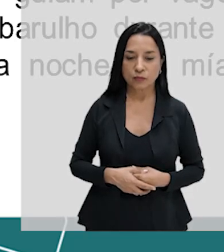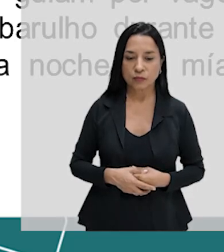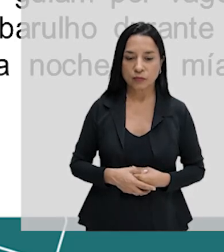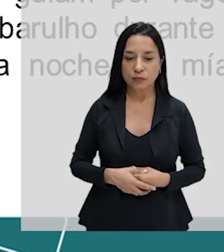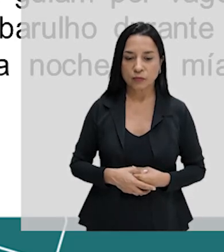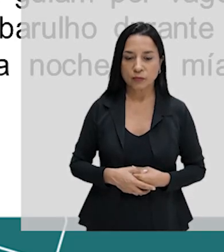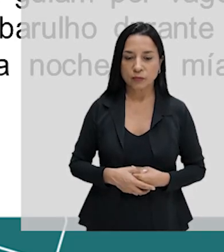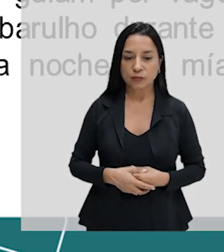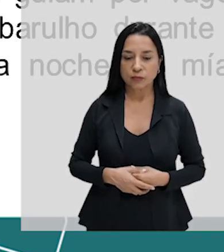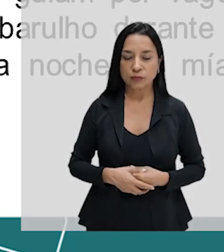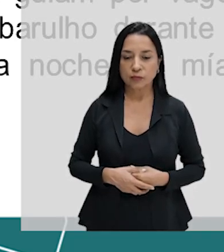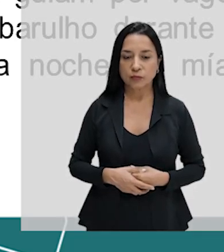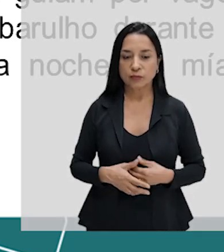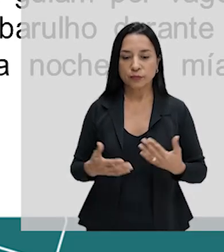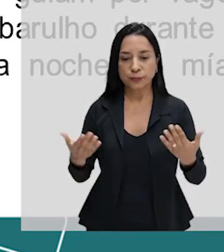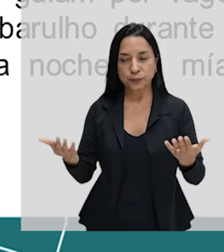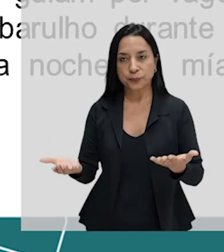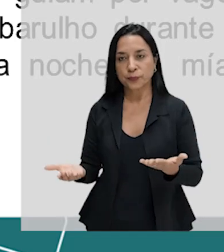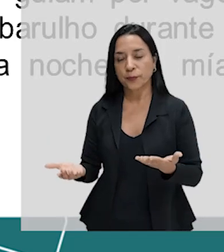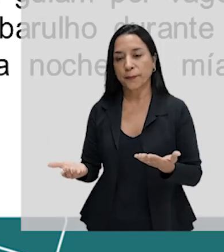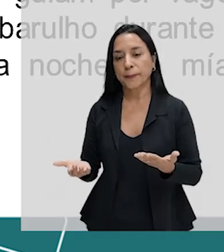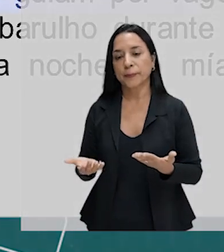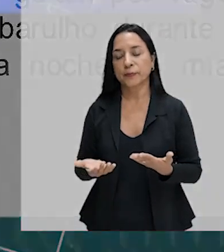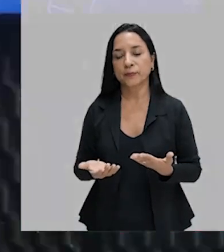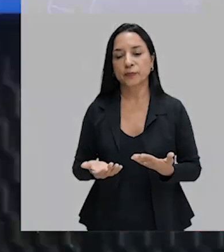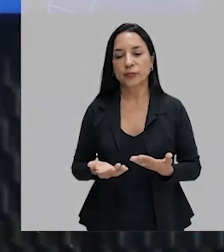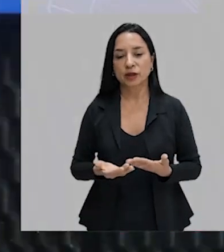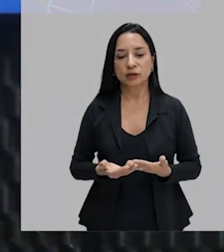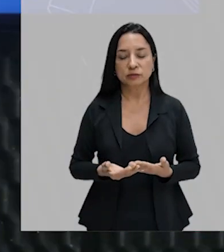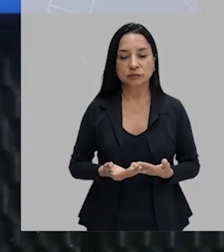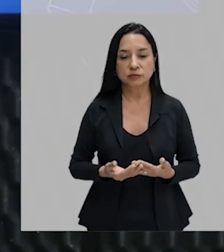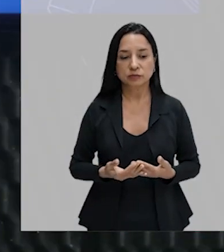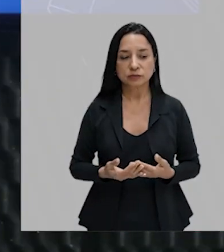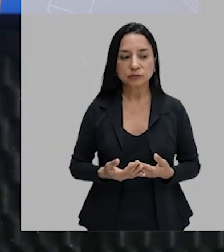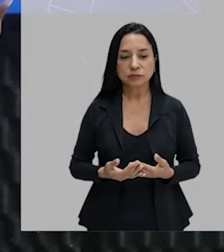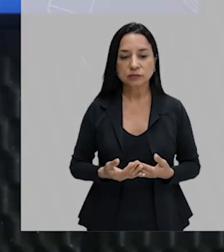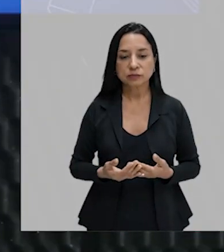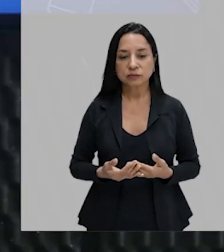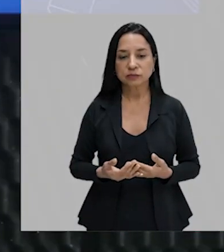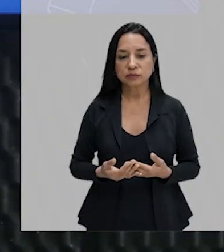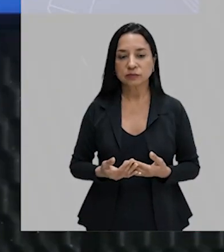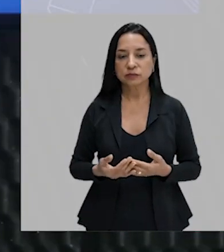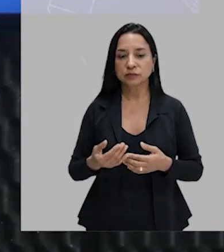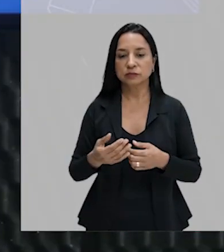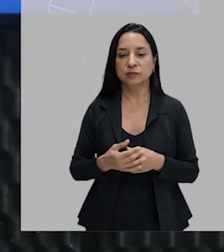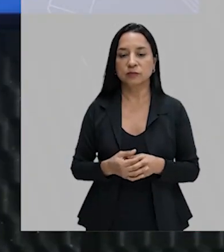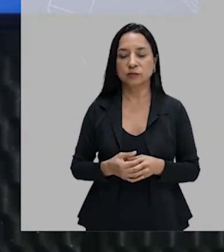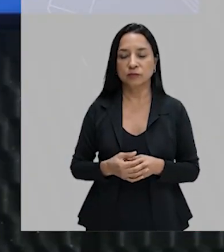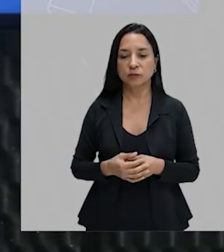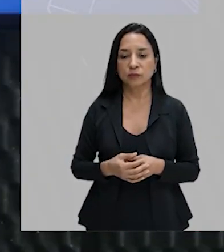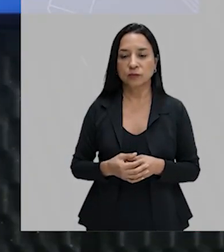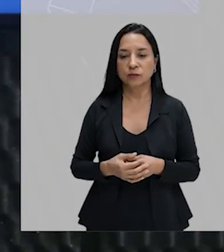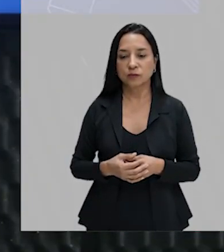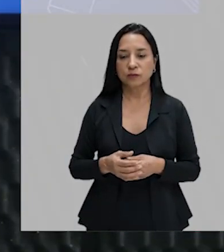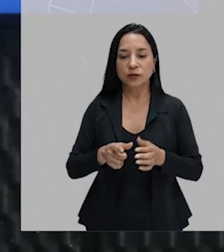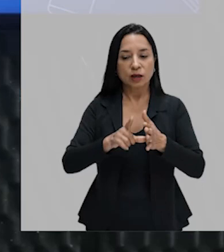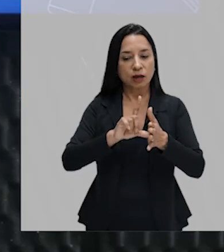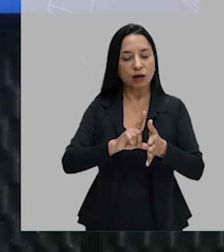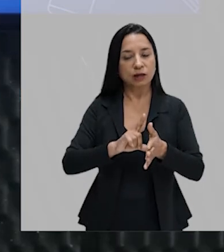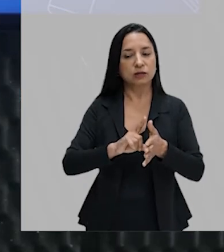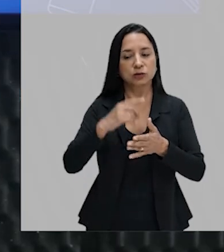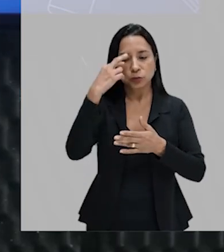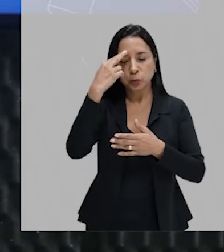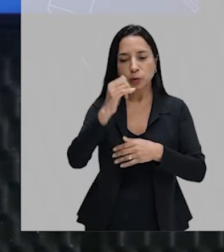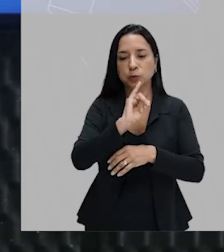guesquia. Então, a la carreta na água que nós já falamos aqui é